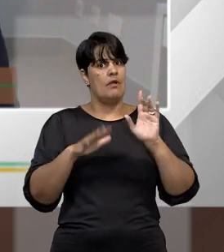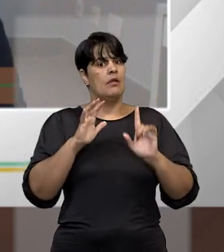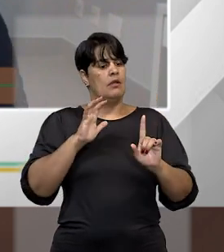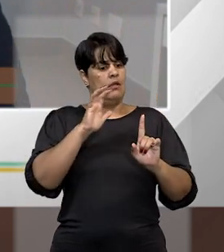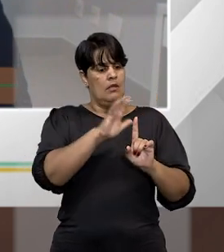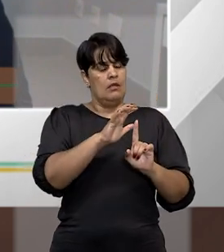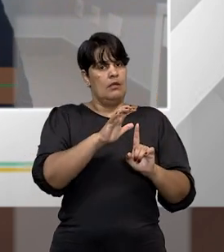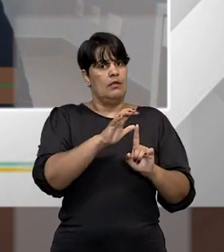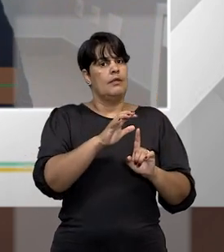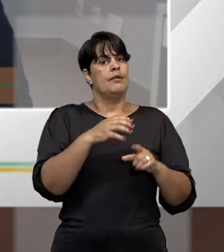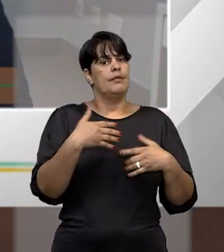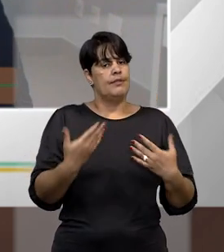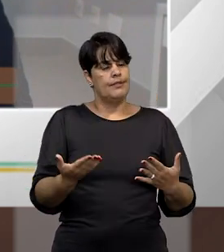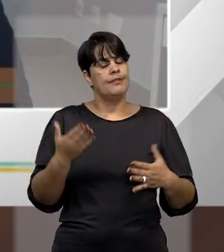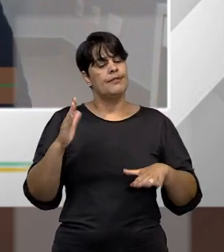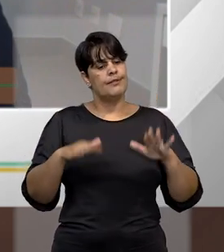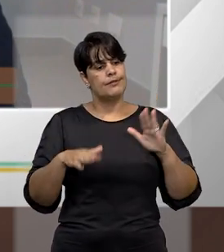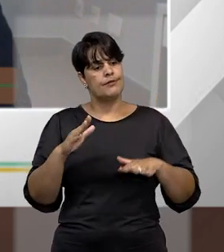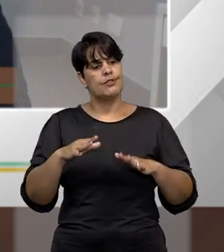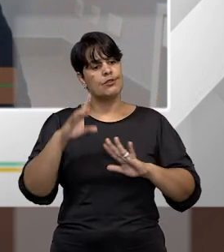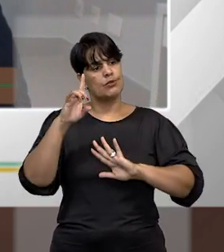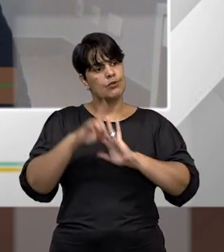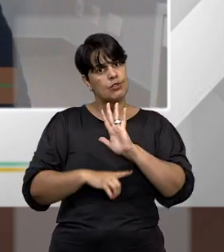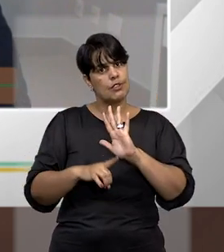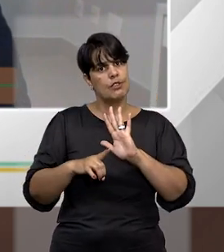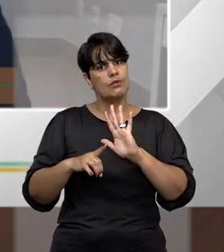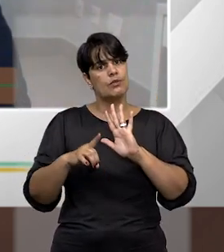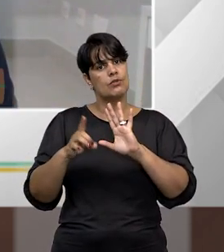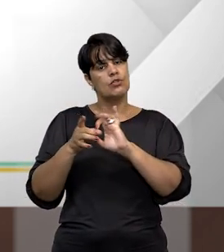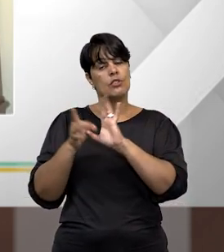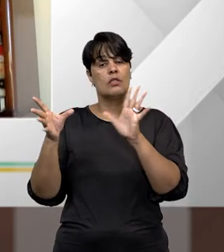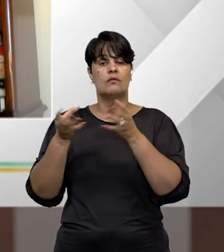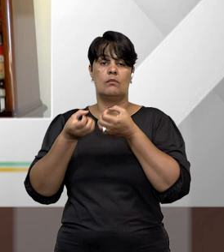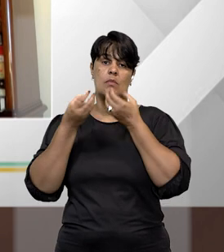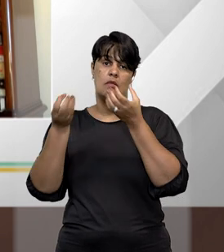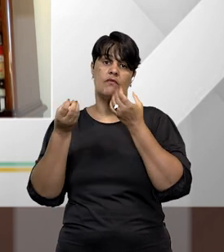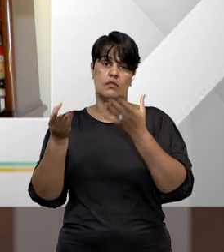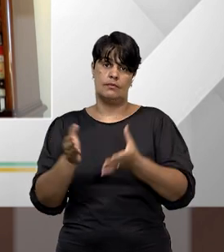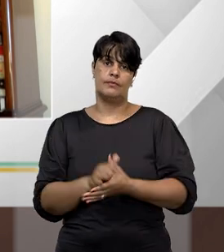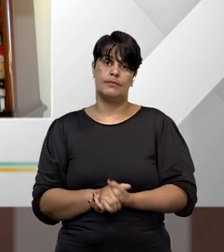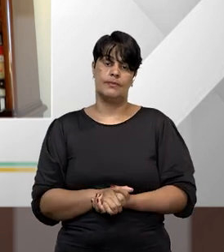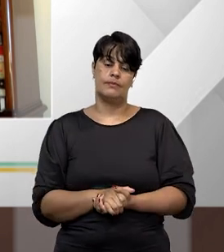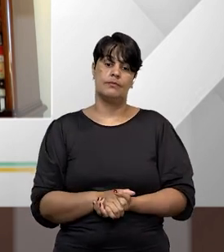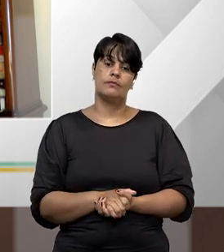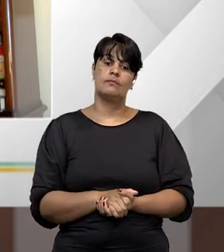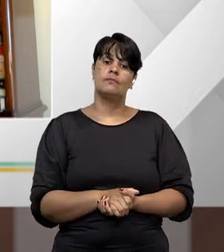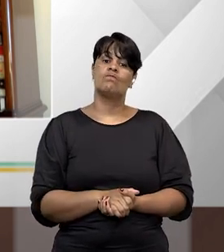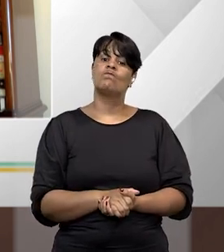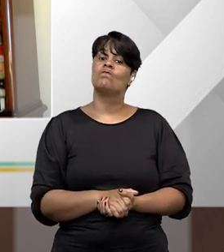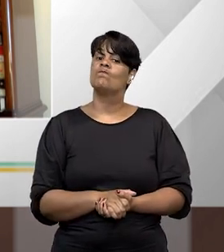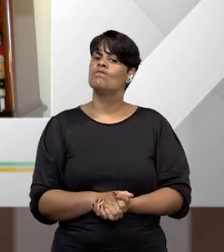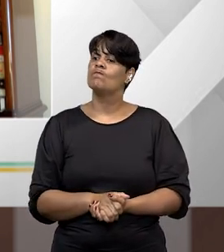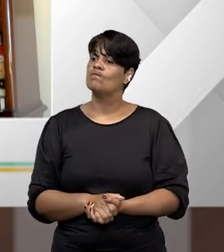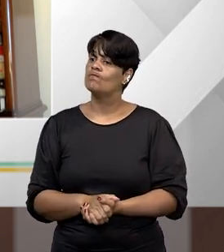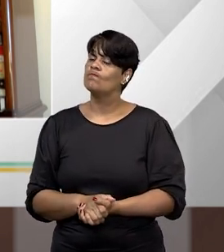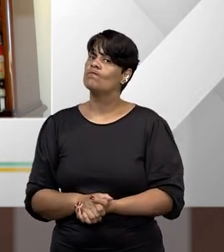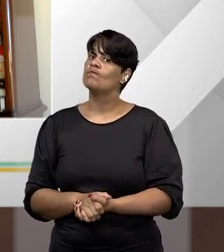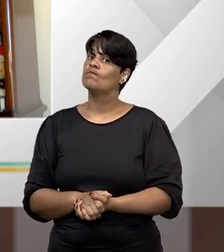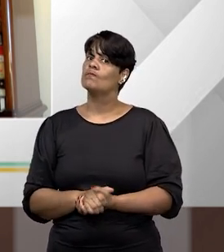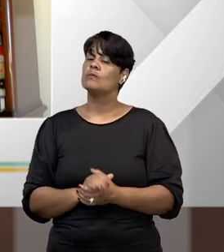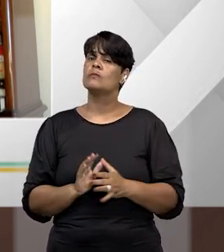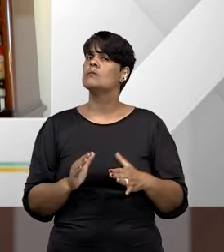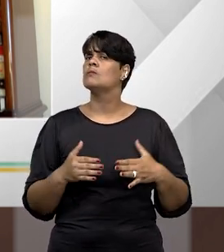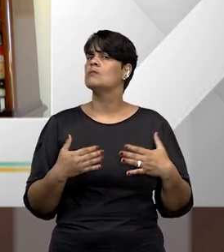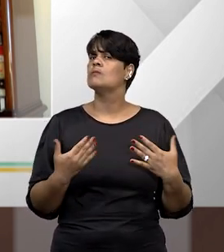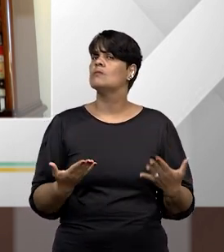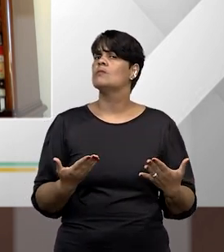o direito de livre manifestação. Professor Ricardo, e qual seria a natureza jurídica dos crimes contra o Estado